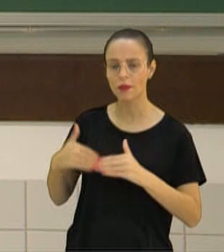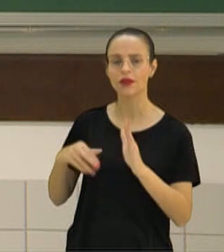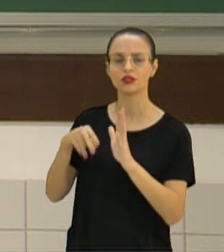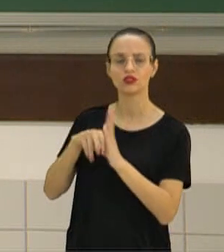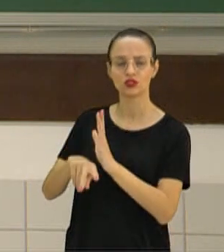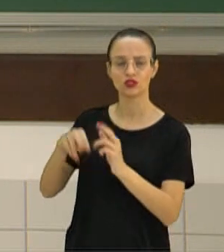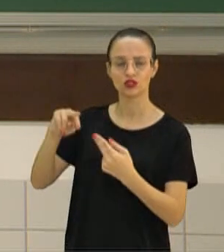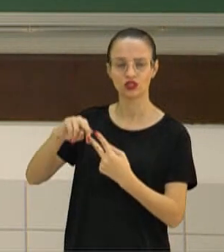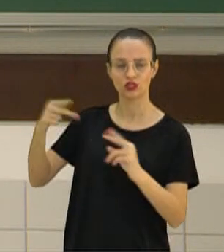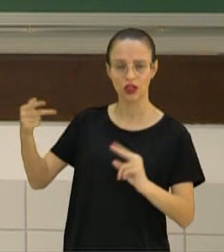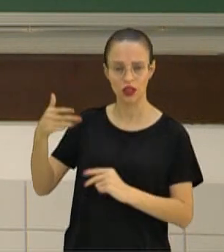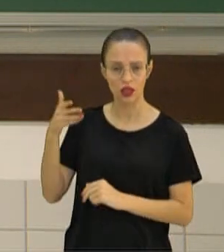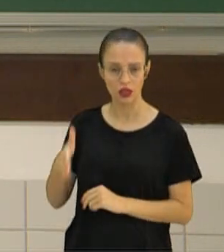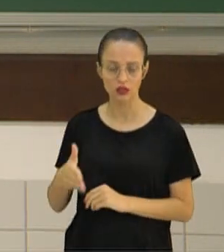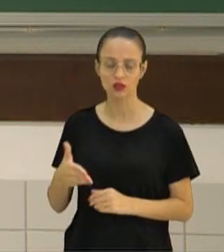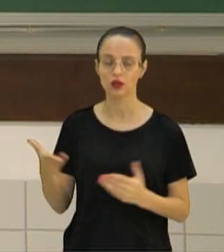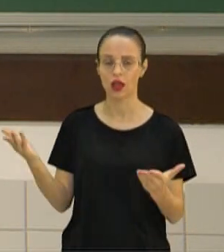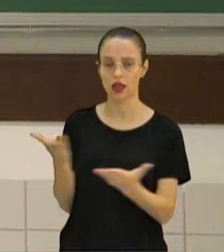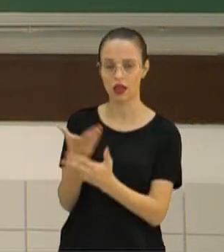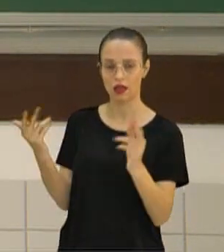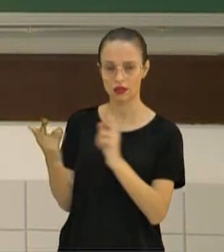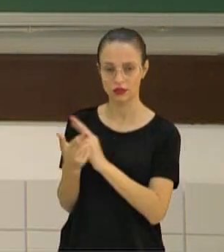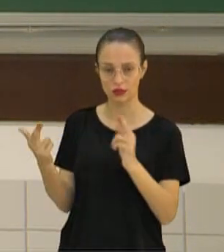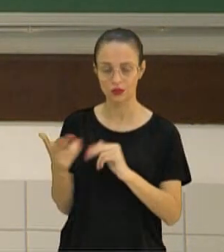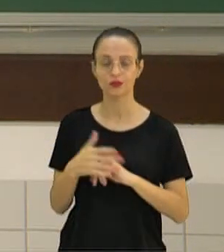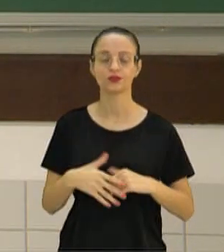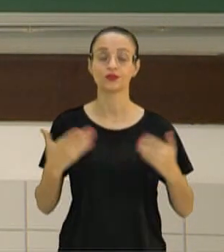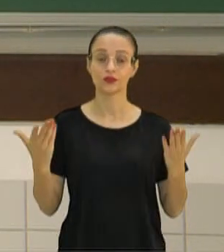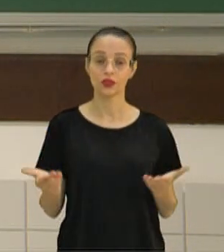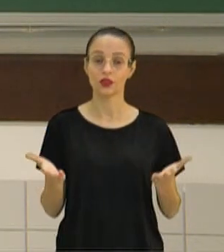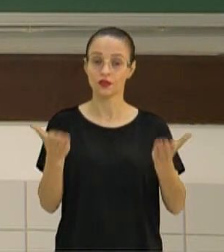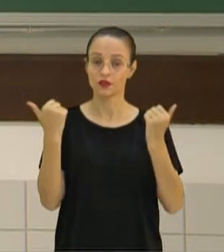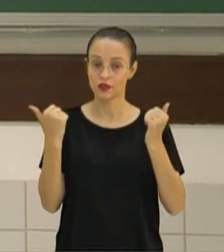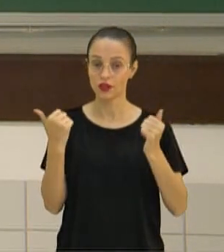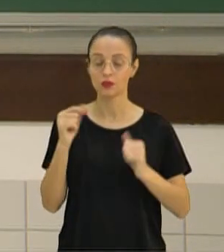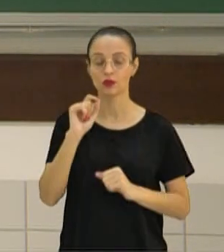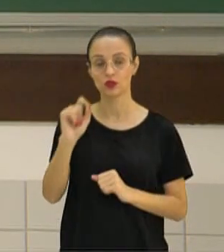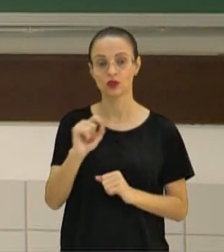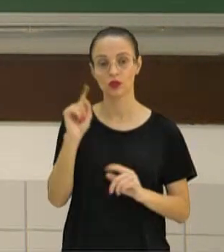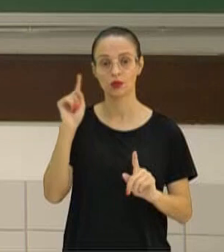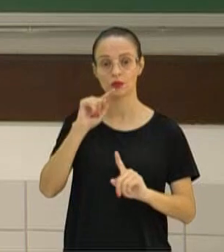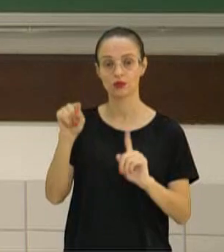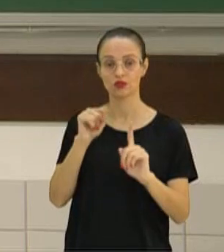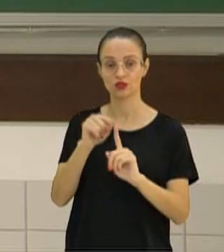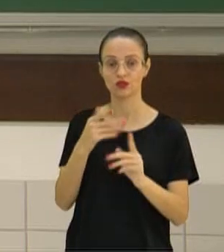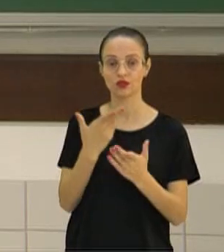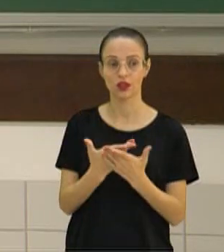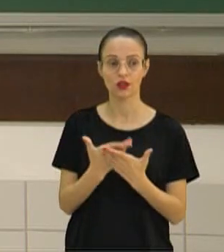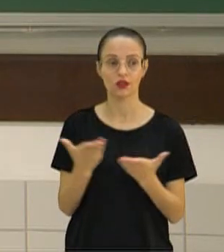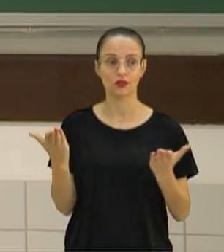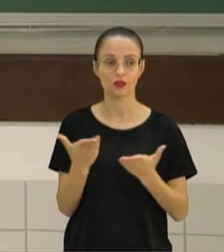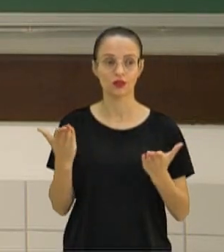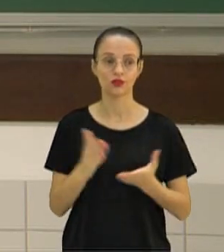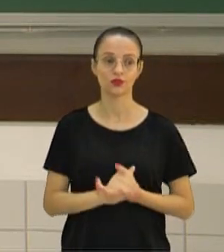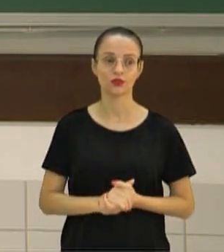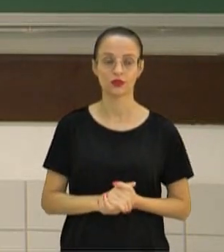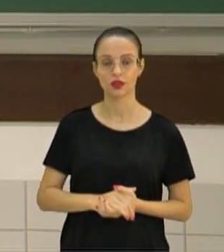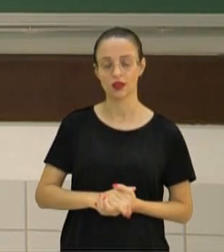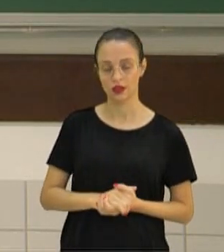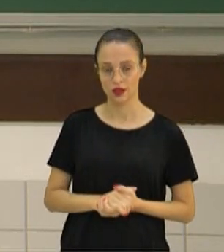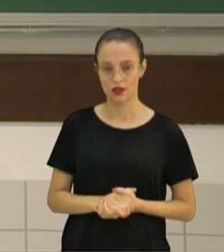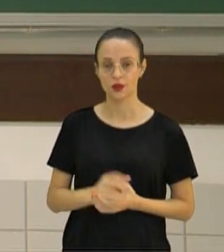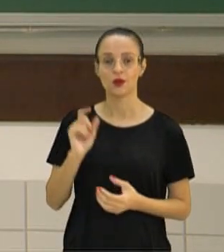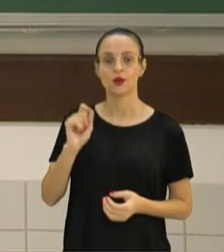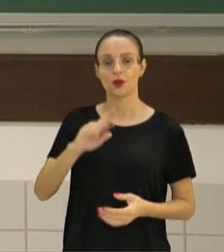trabalha com as relações entre os seres vivos. Então, vamos aos nossos objetivos da aula de hoje. Nossos objetivos